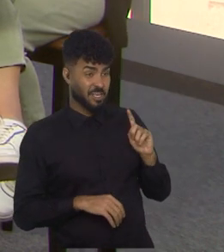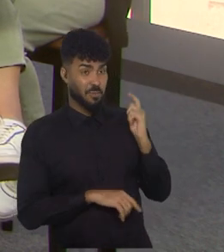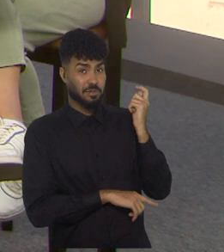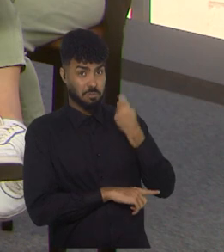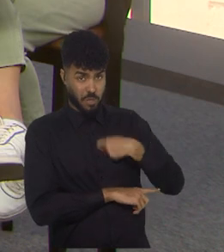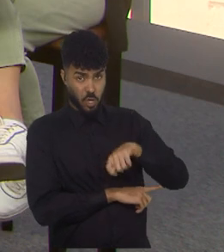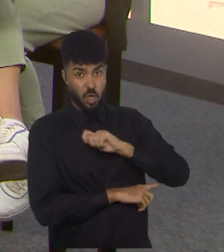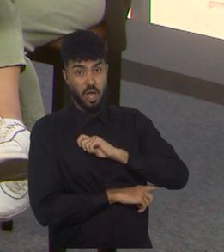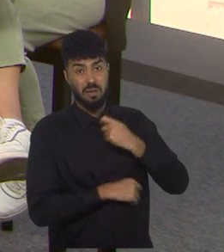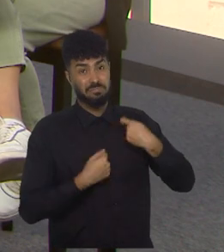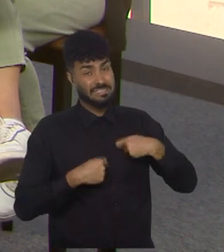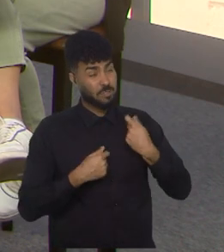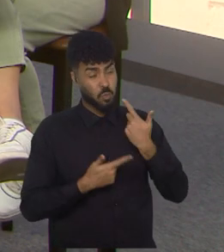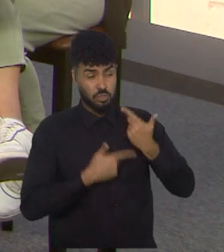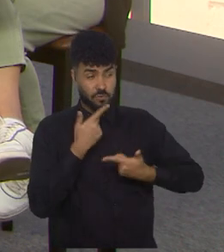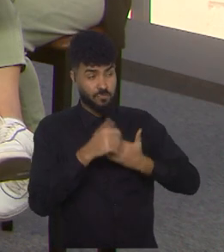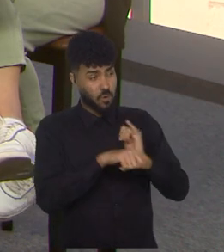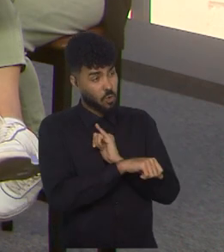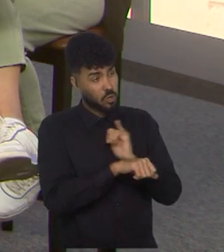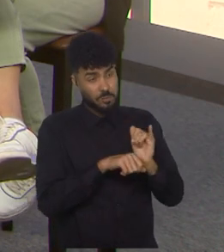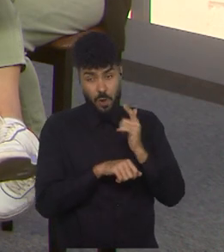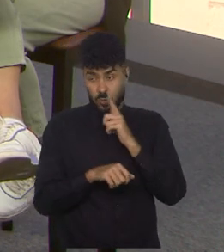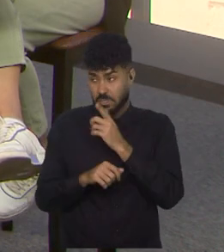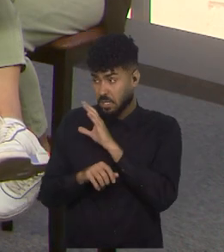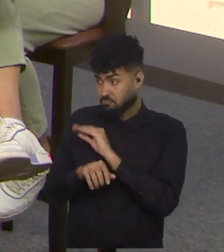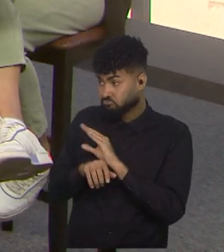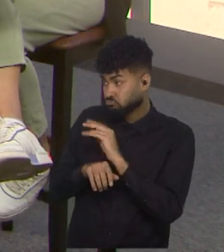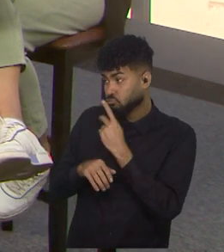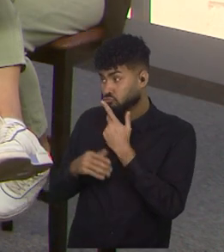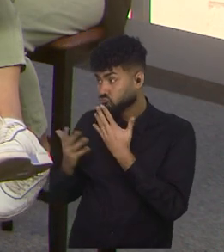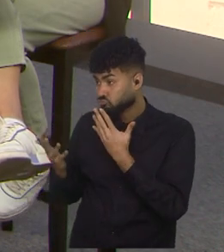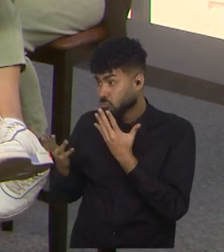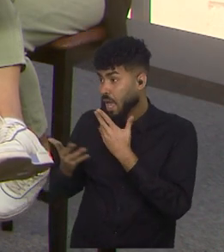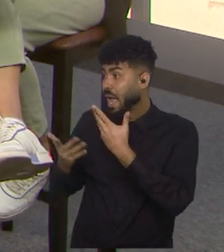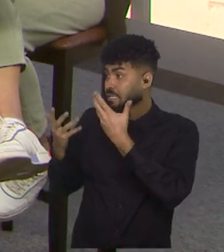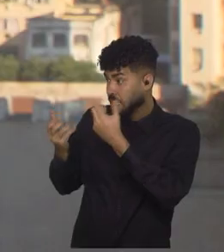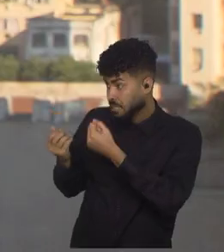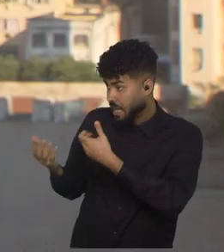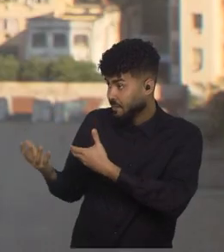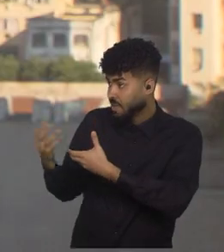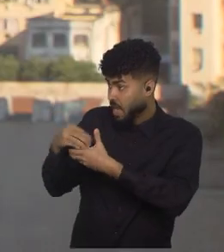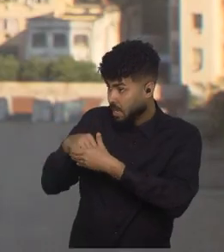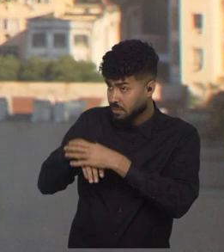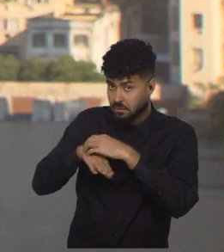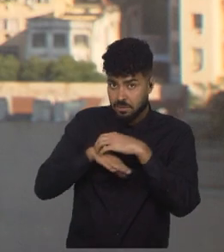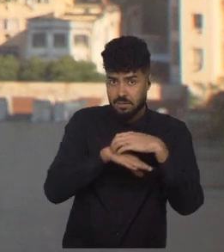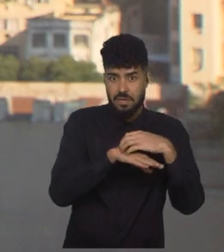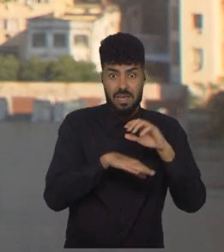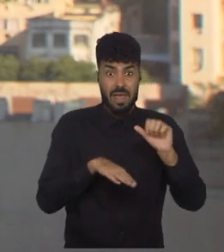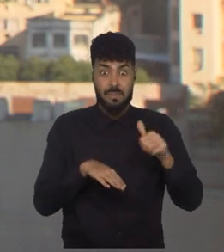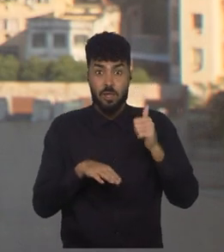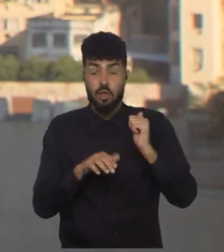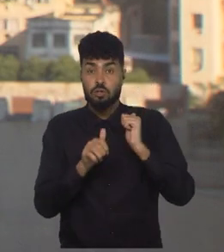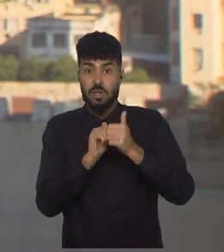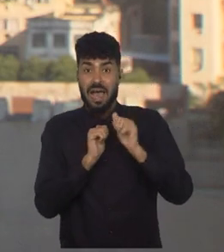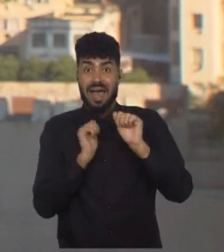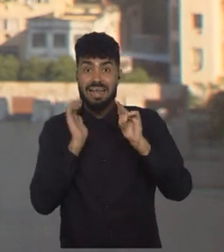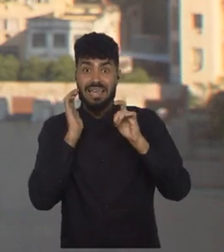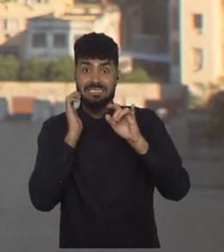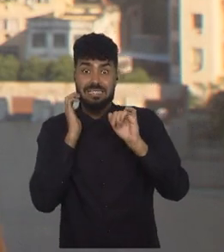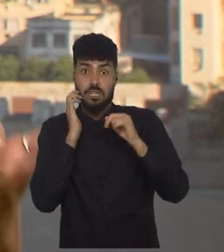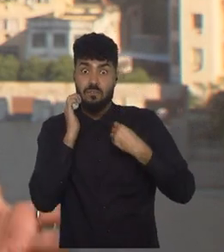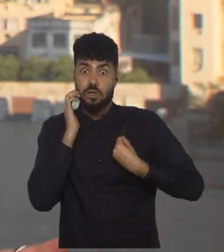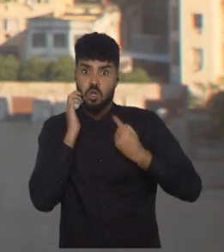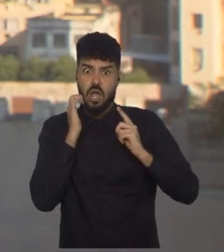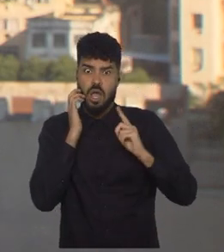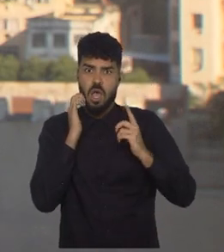esforço para ter essas jogadoras, até porque, correndo risco da melhor jogadora do mundo, Alexia Puteles, ficar de fora.